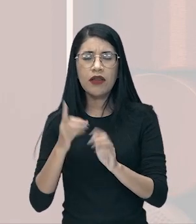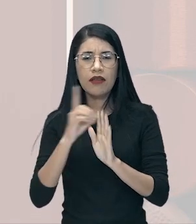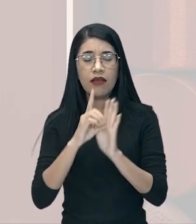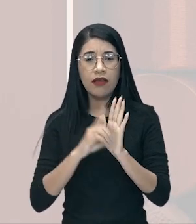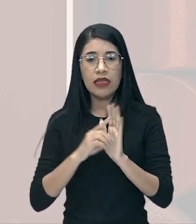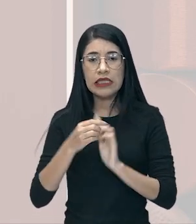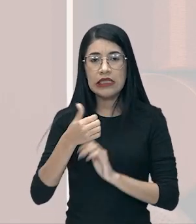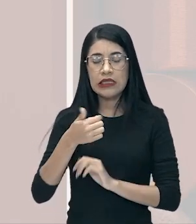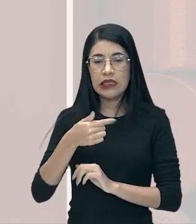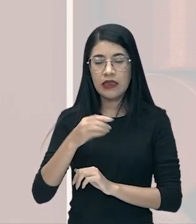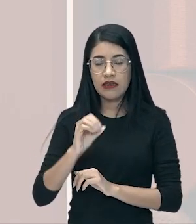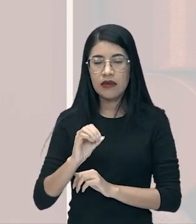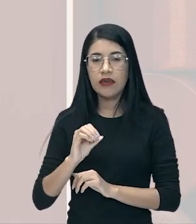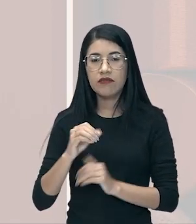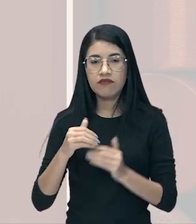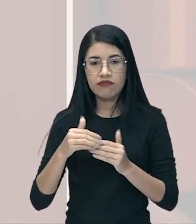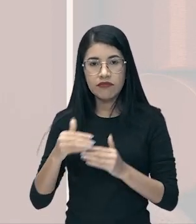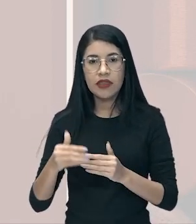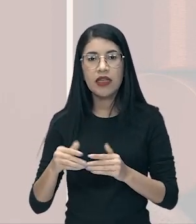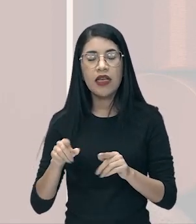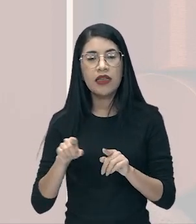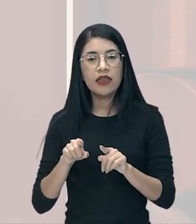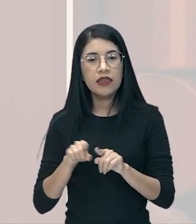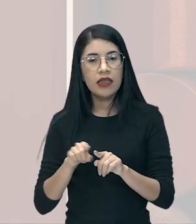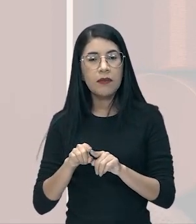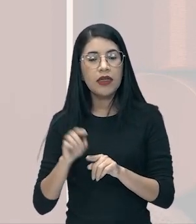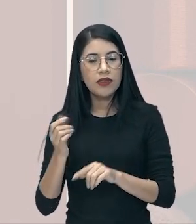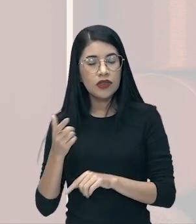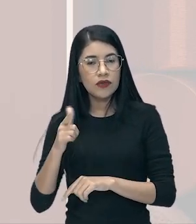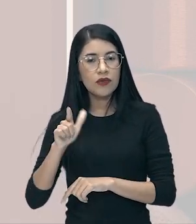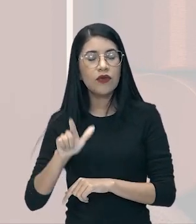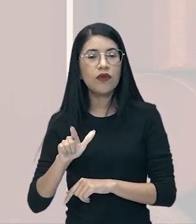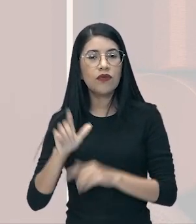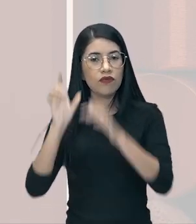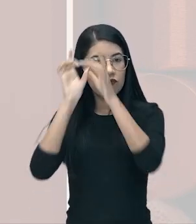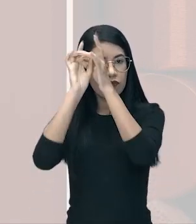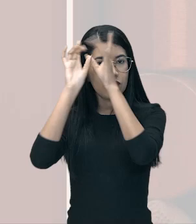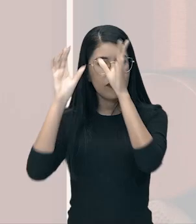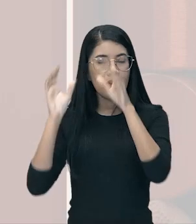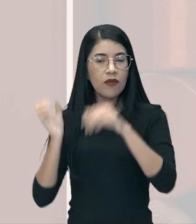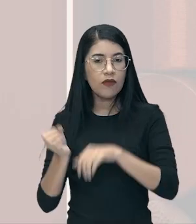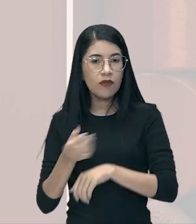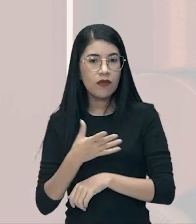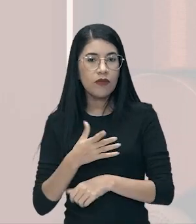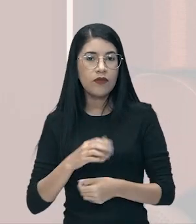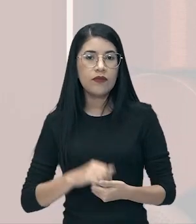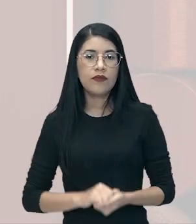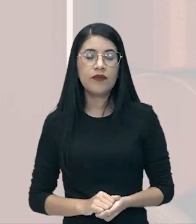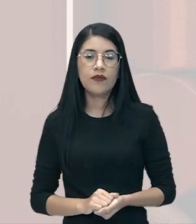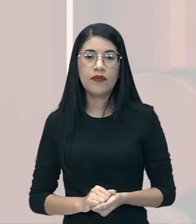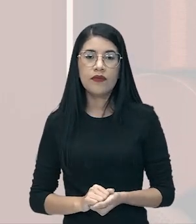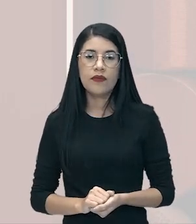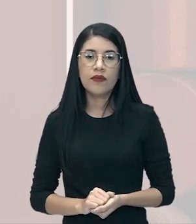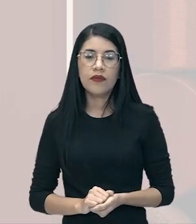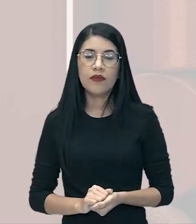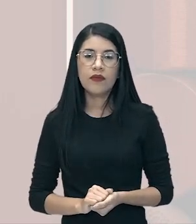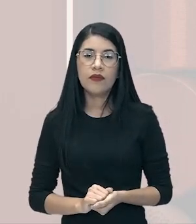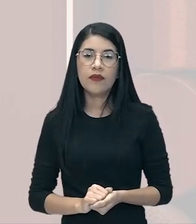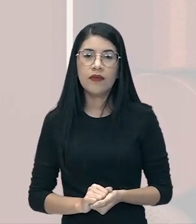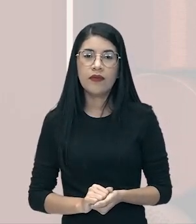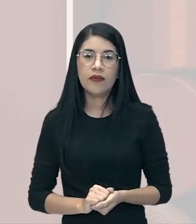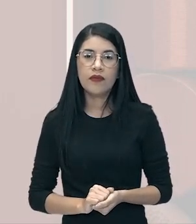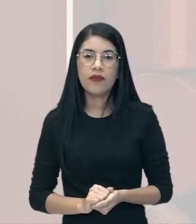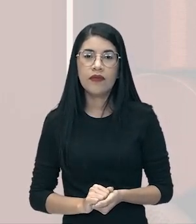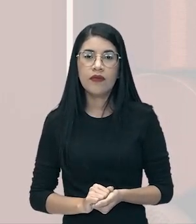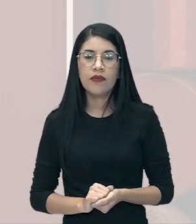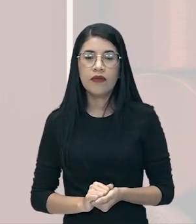novo conceito um liberalismo reinventado que é um liberalismo um neoliberalismo que prega entre outras coisas ali